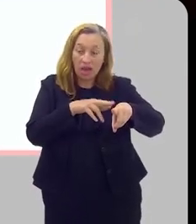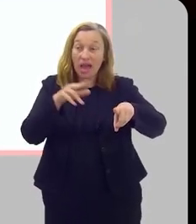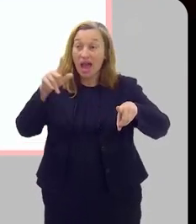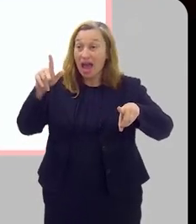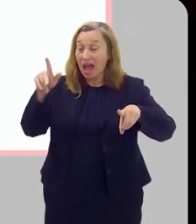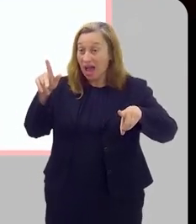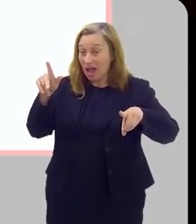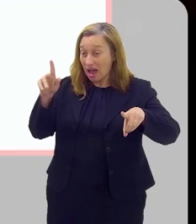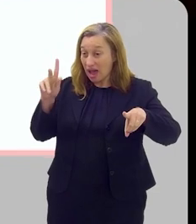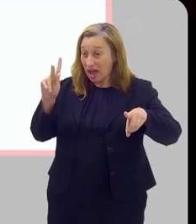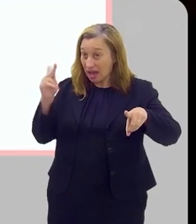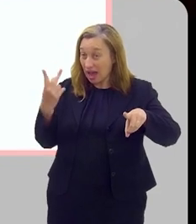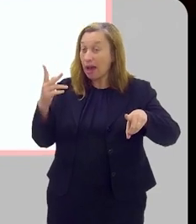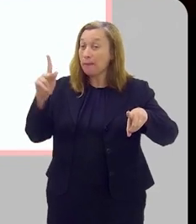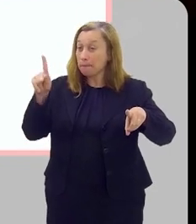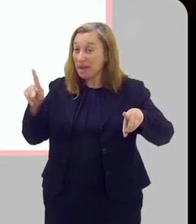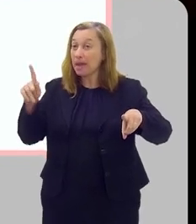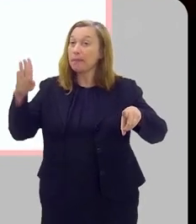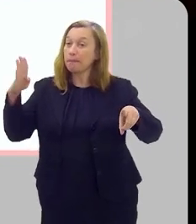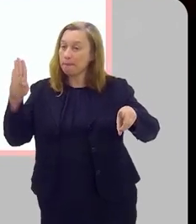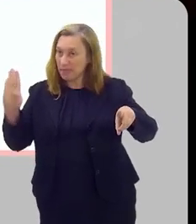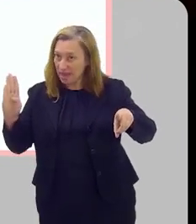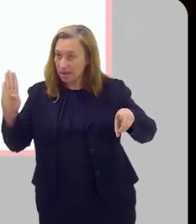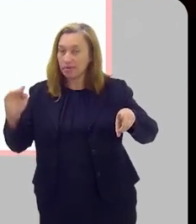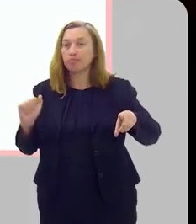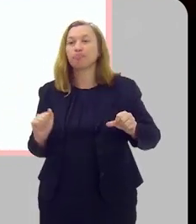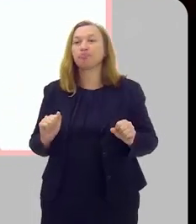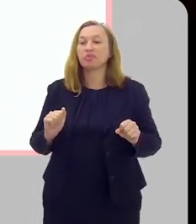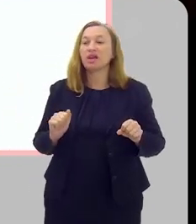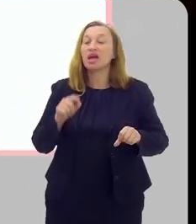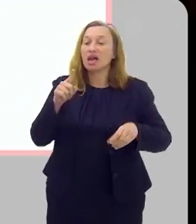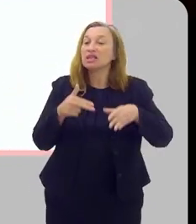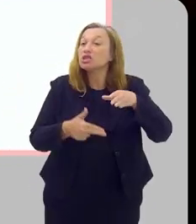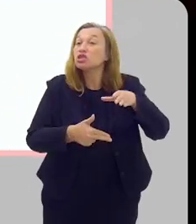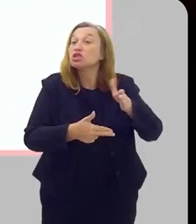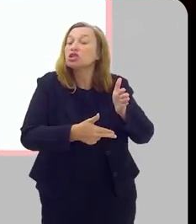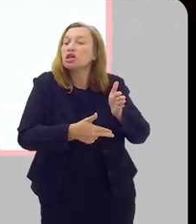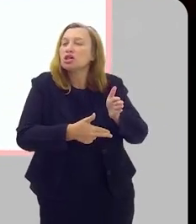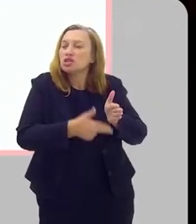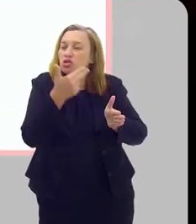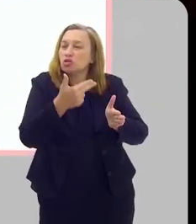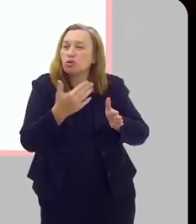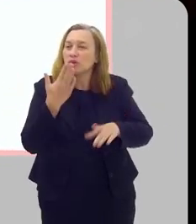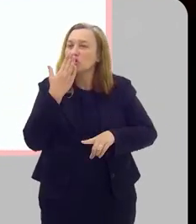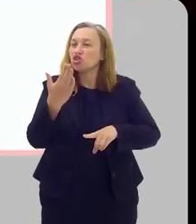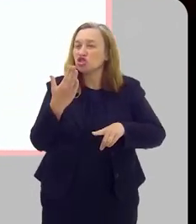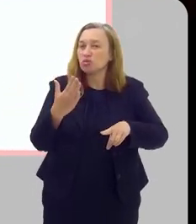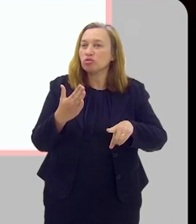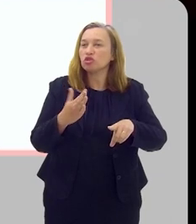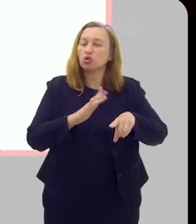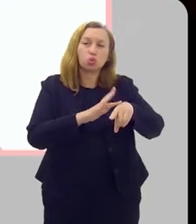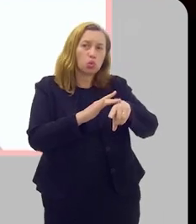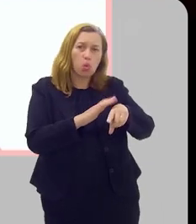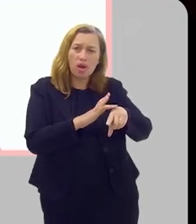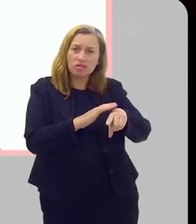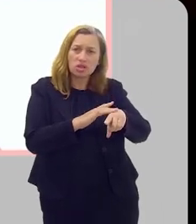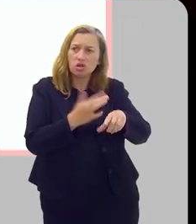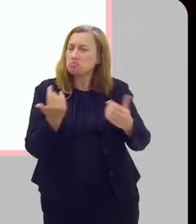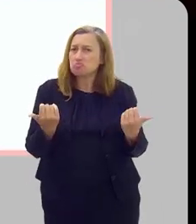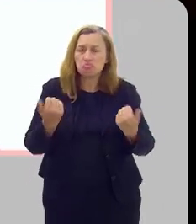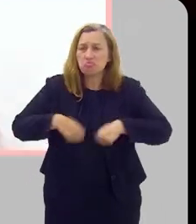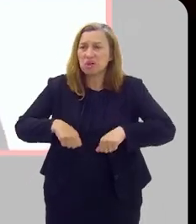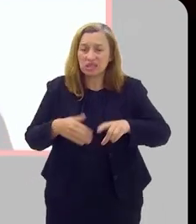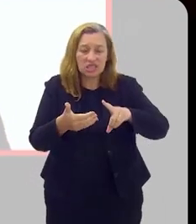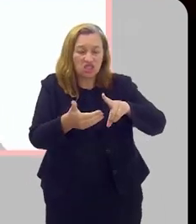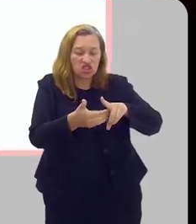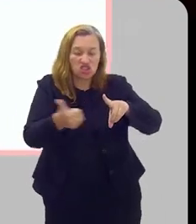câncer, é o HPB, a hiperplasia prostática benigna. A cirurgia para esse tipo de doença, ele não